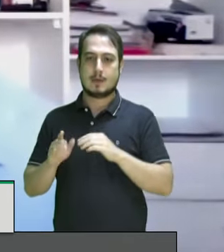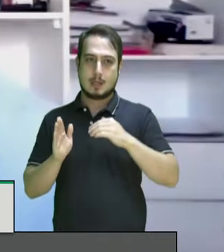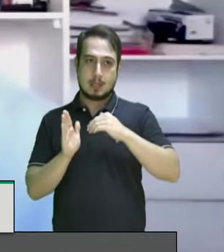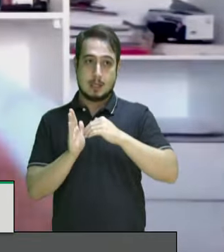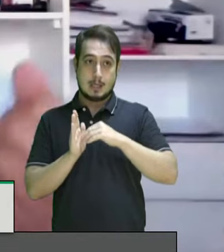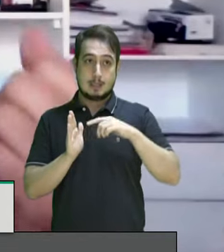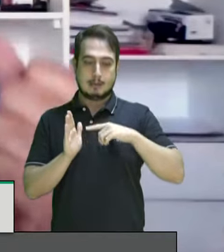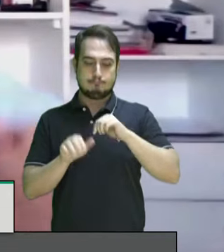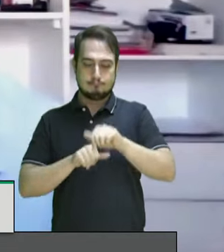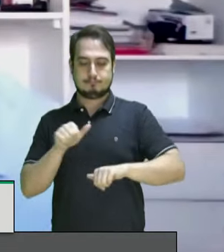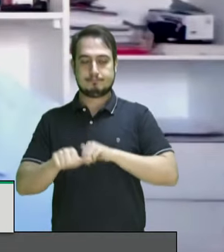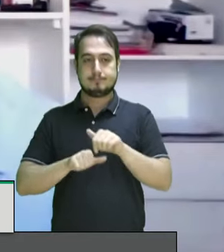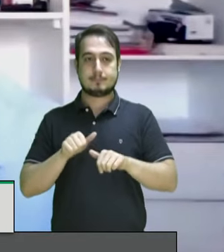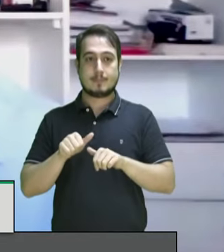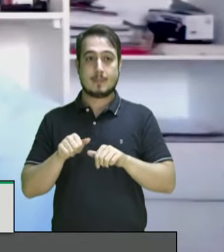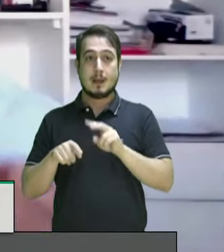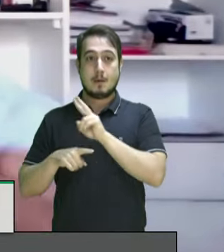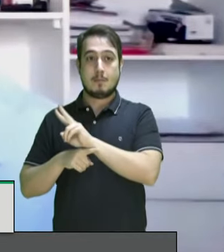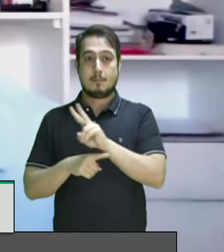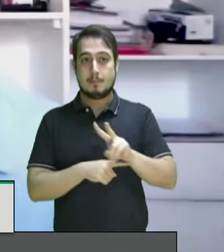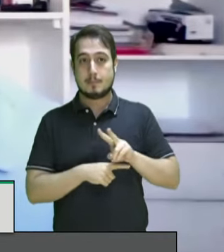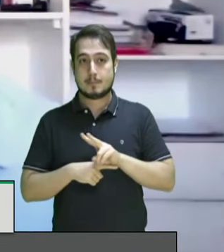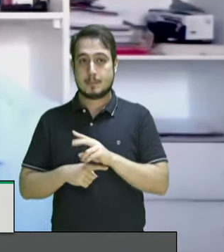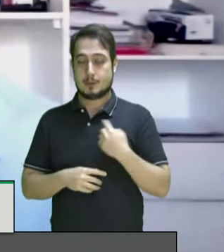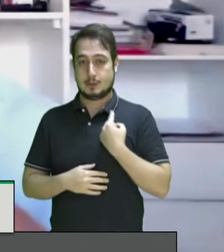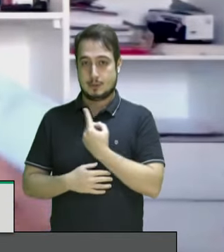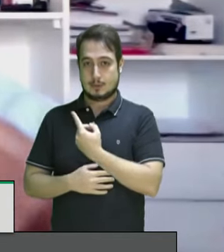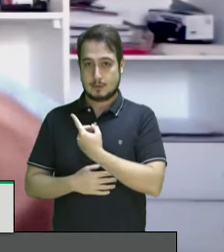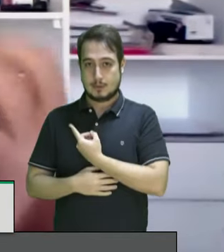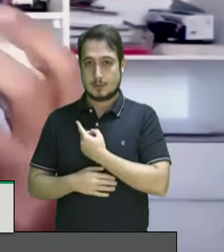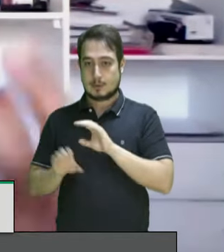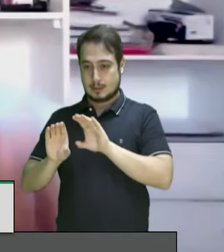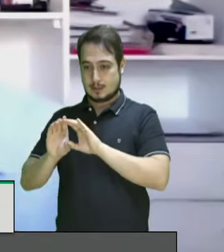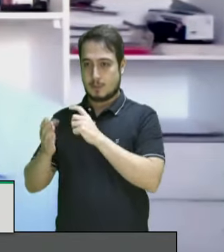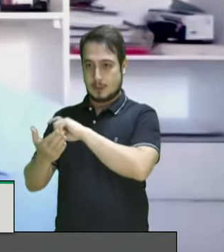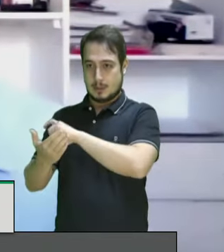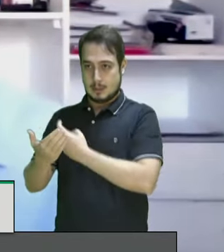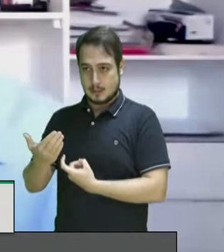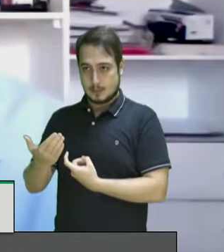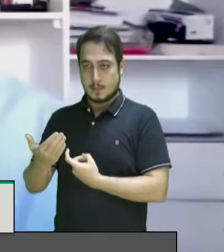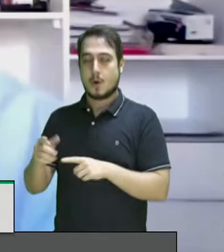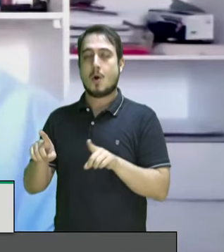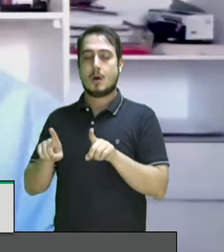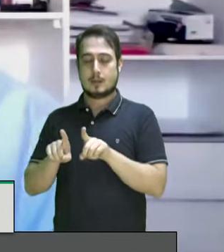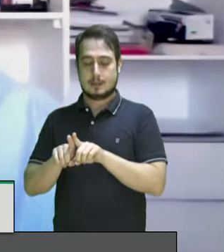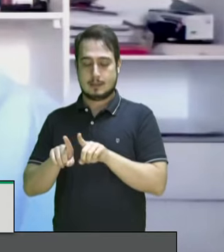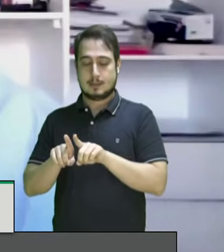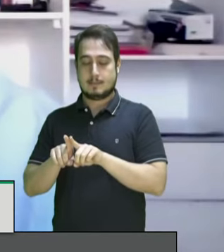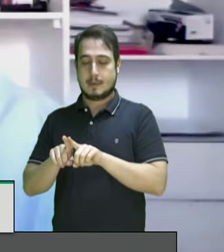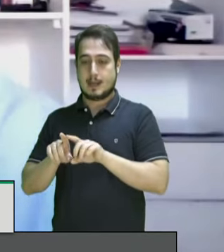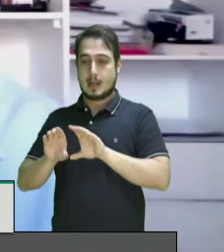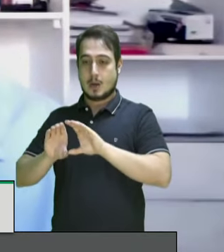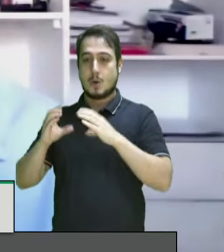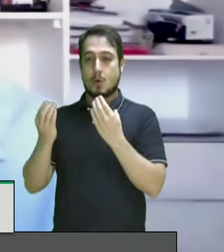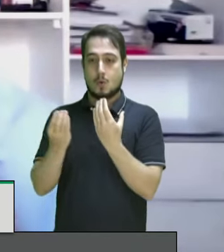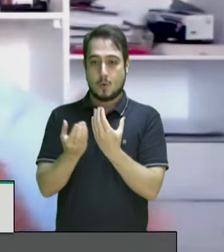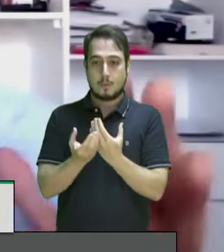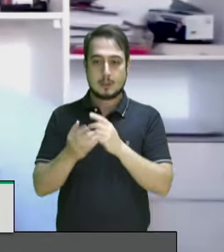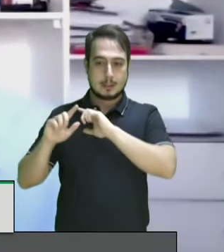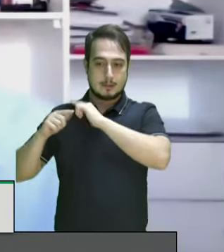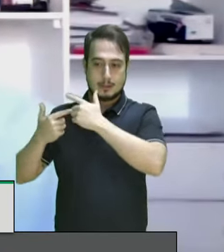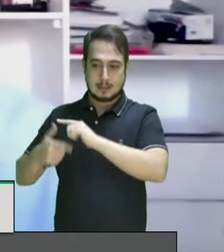chance de reverter para proteger os territórios quilombolas, principalmente, os territórios indígenas, das comunidades